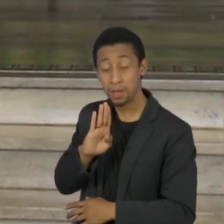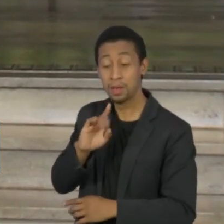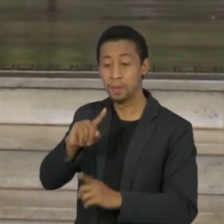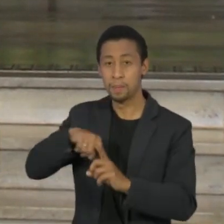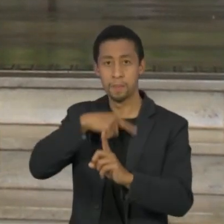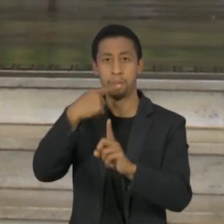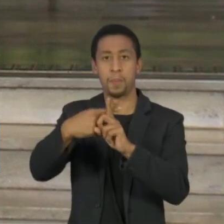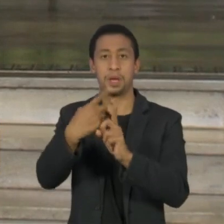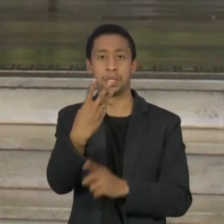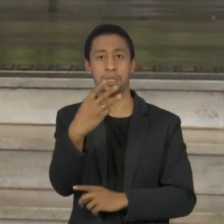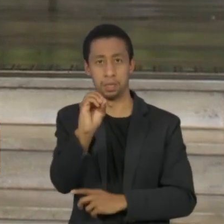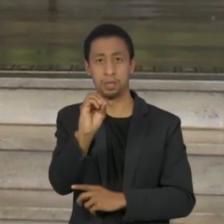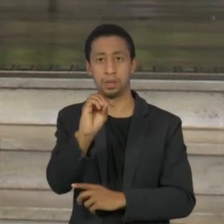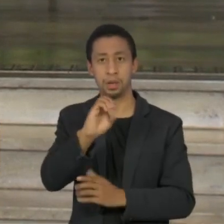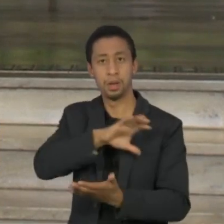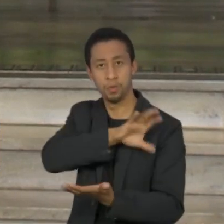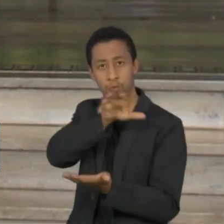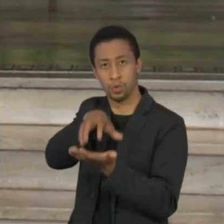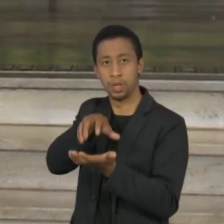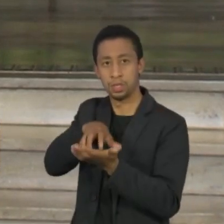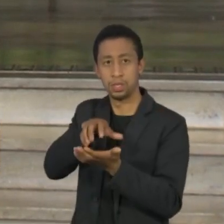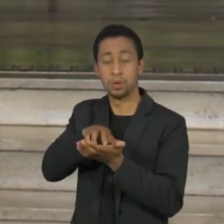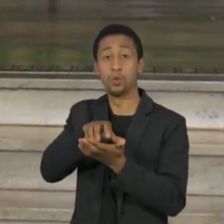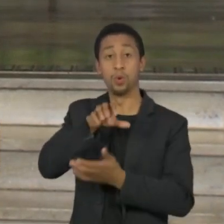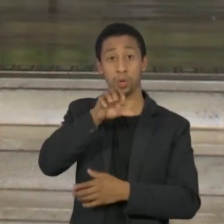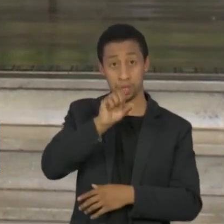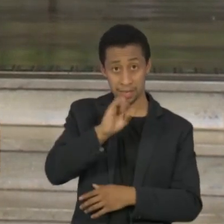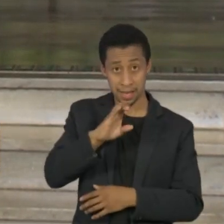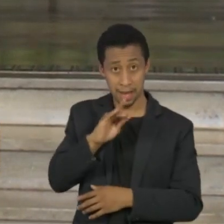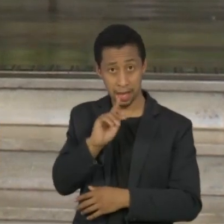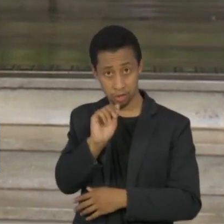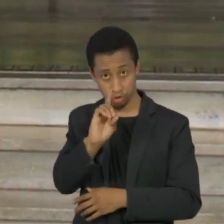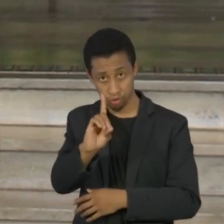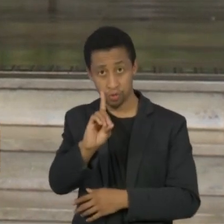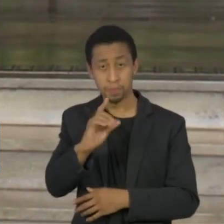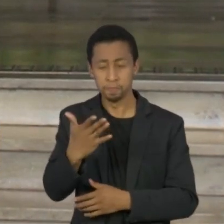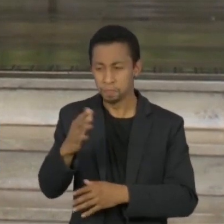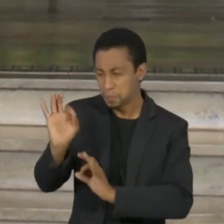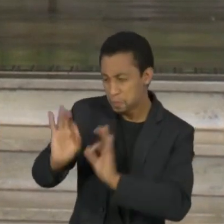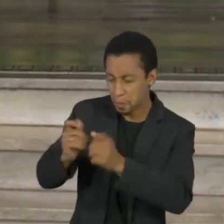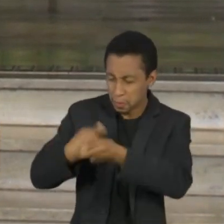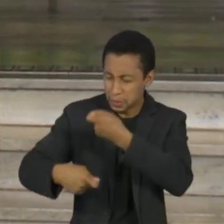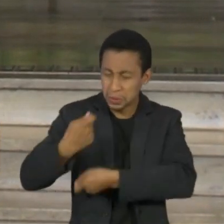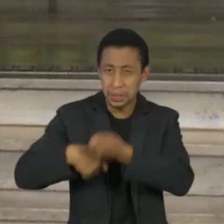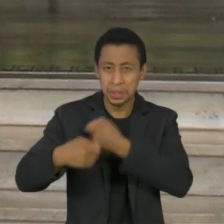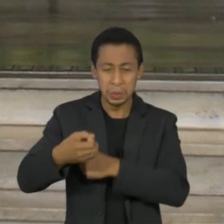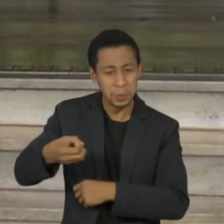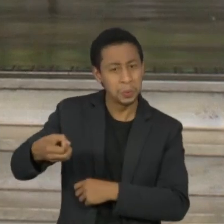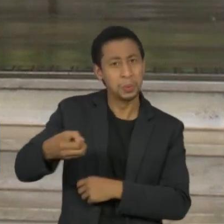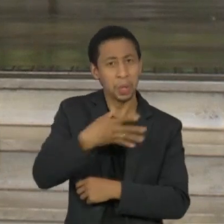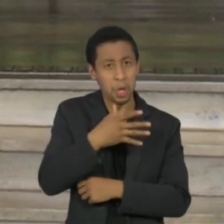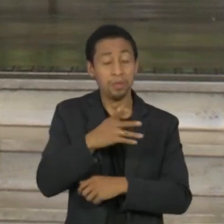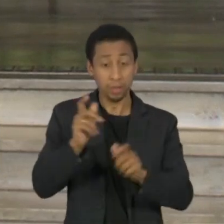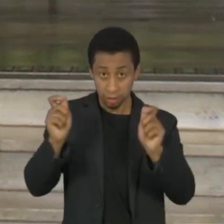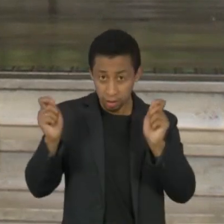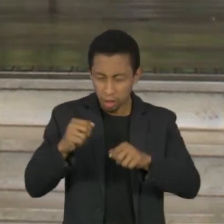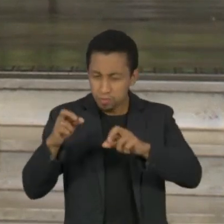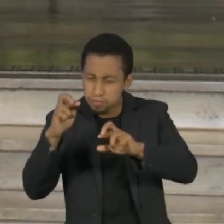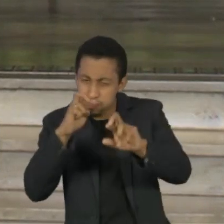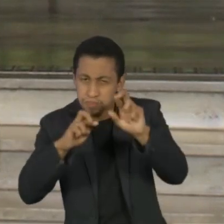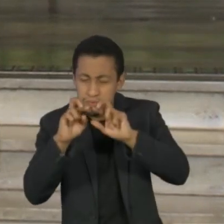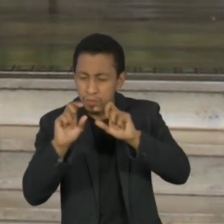trabalho da Fundação SEAD. Trata-se de uma ferramenta de gestão inovadora que permite examinar as